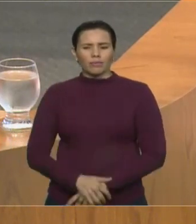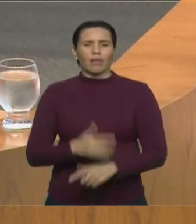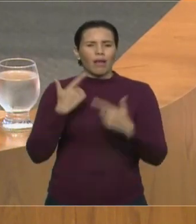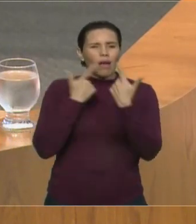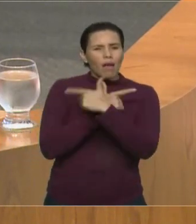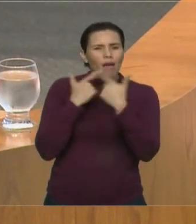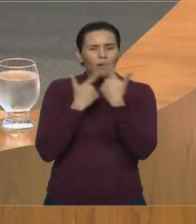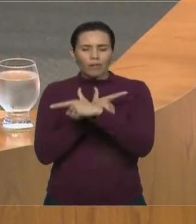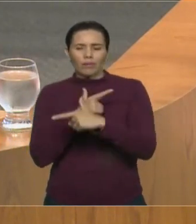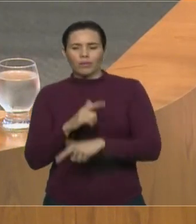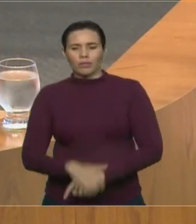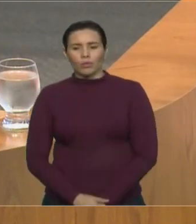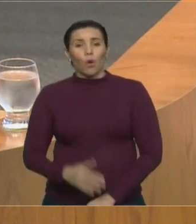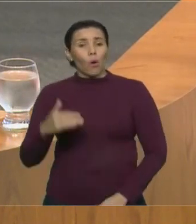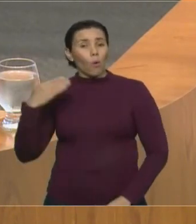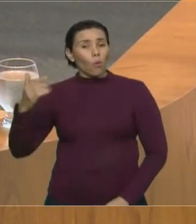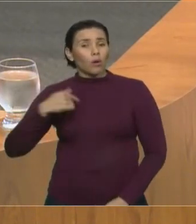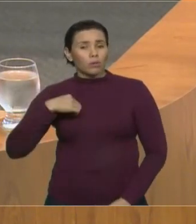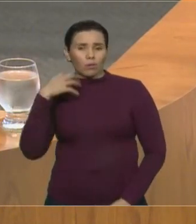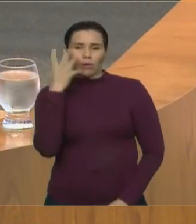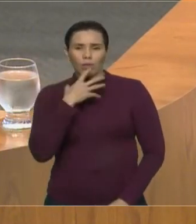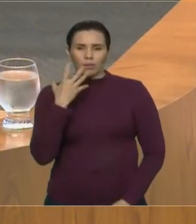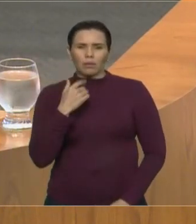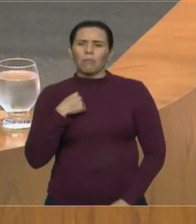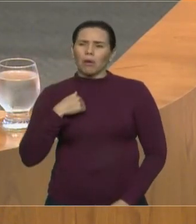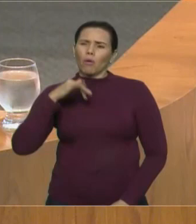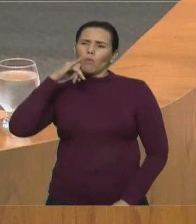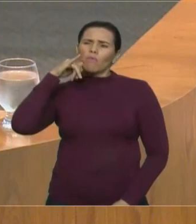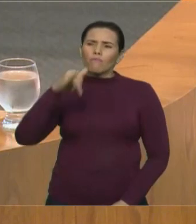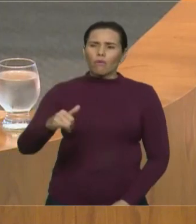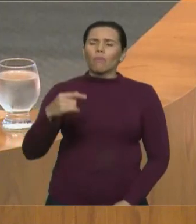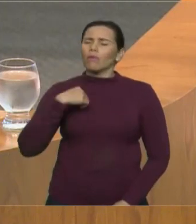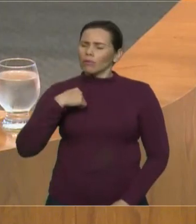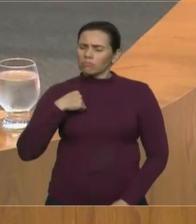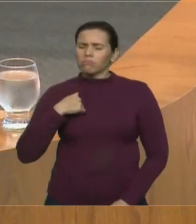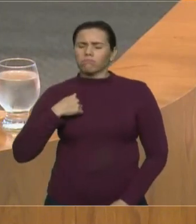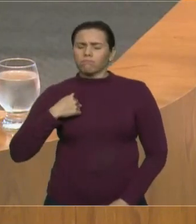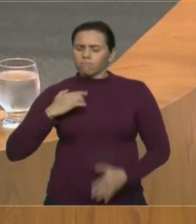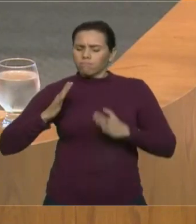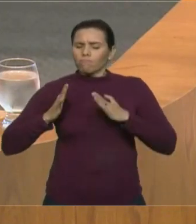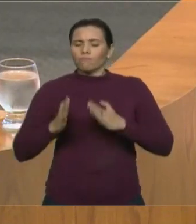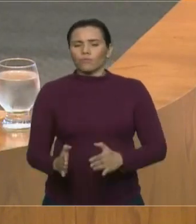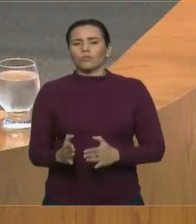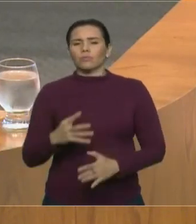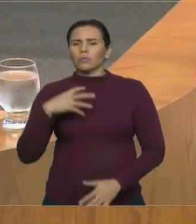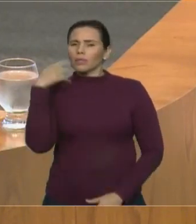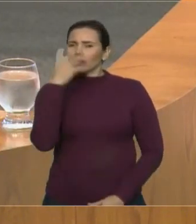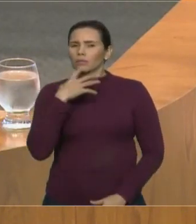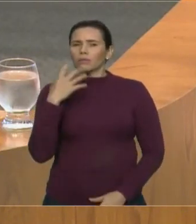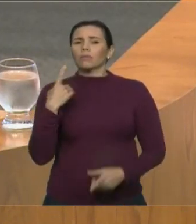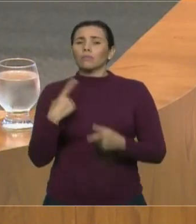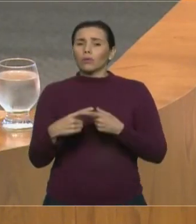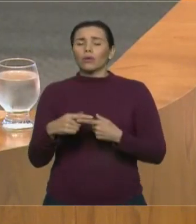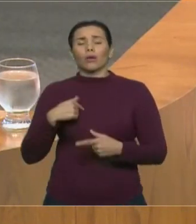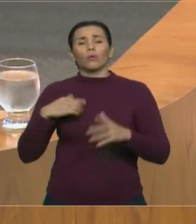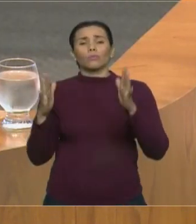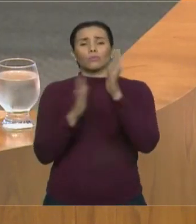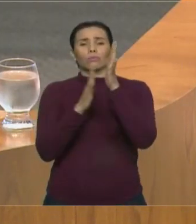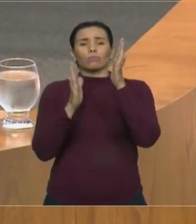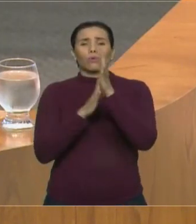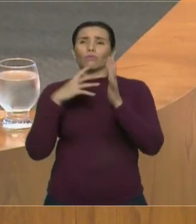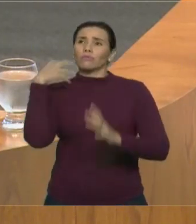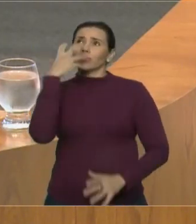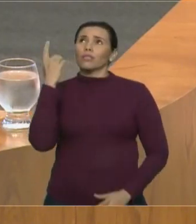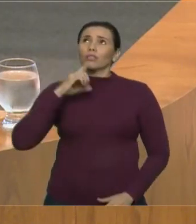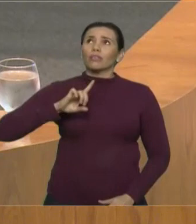mas eu quero dizer que eu vou continuar cantando, porque eu louvo ao meu Deus e